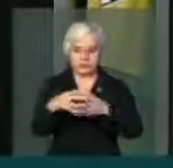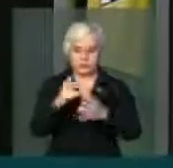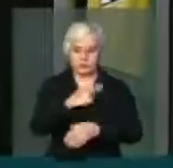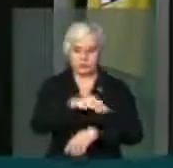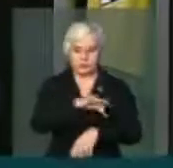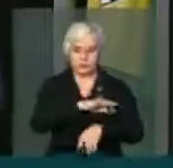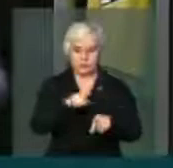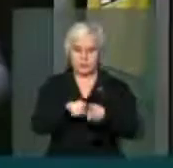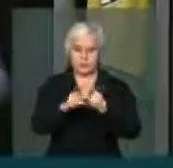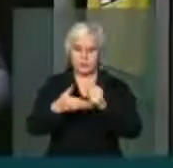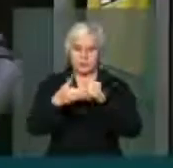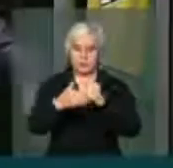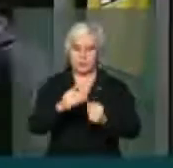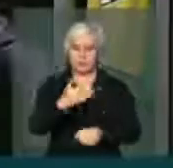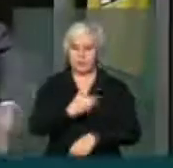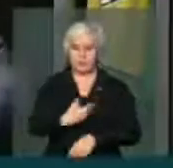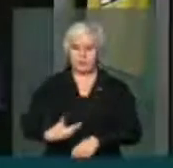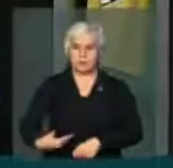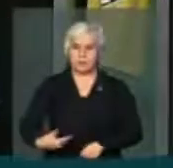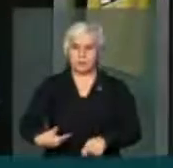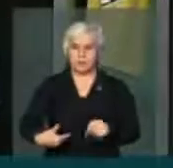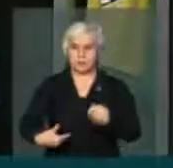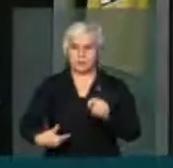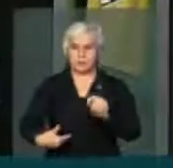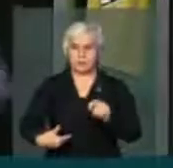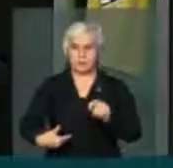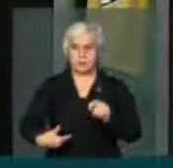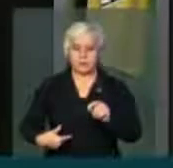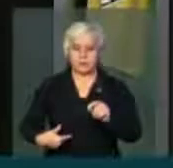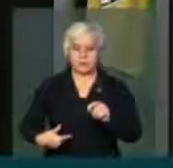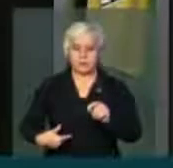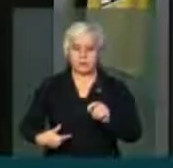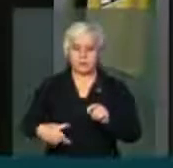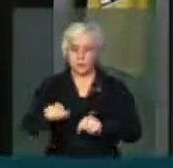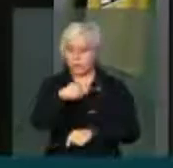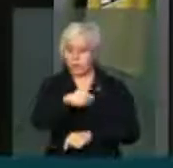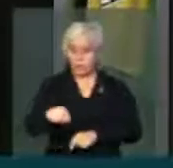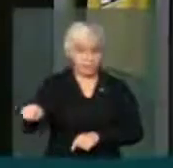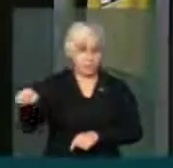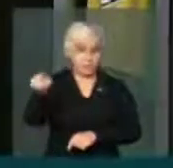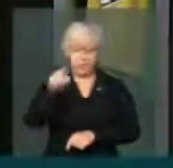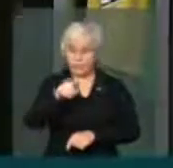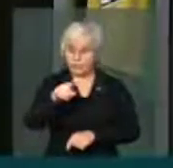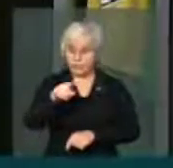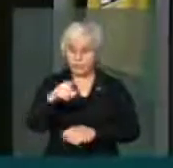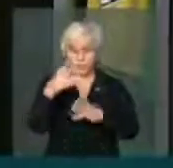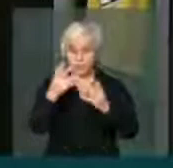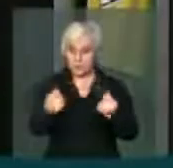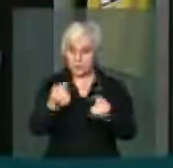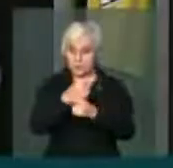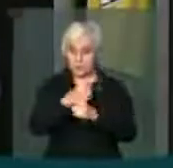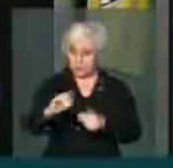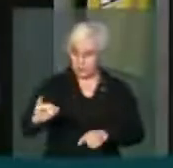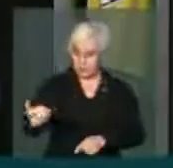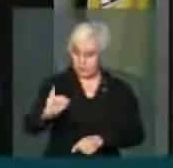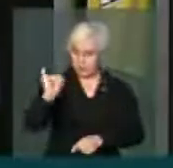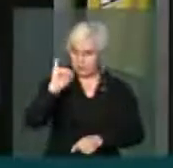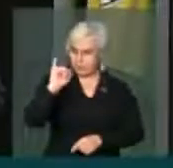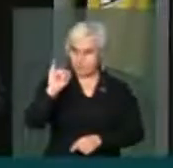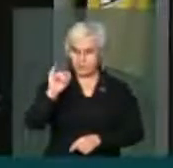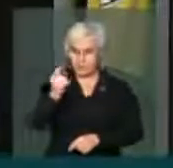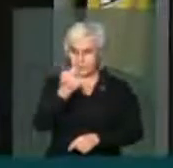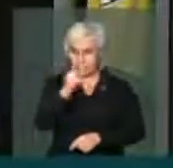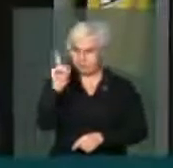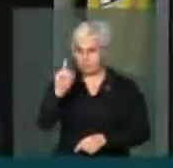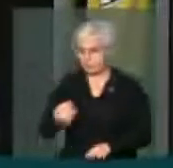base governista não é o que está sendo votado agora. Vocês não foram considerados importantes pela maioria.